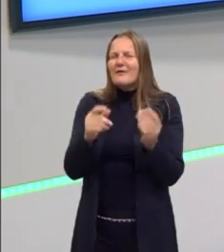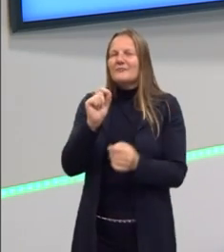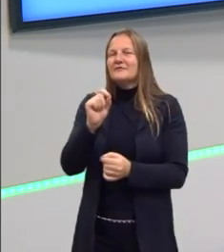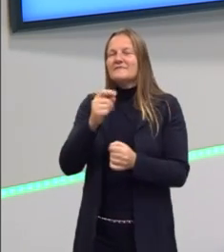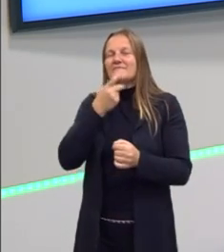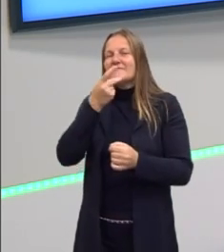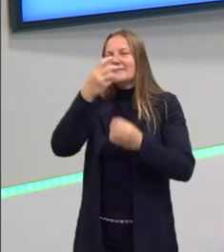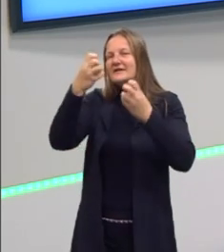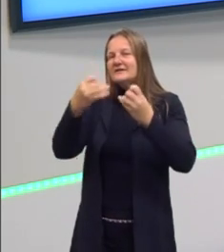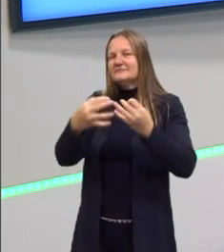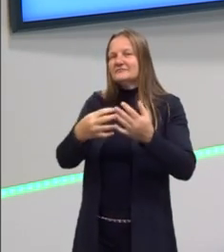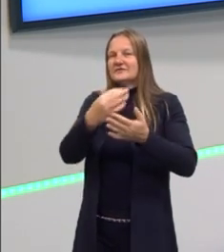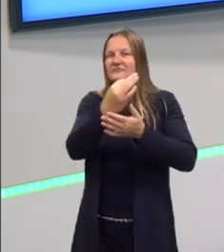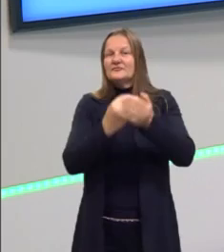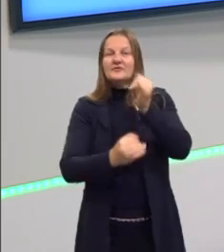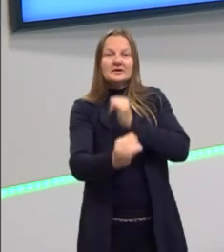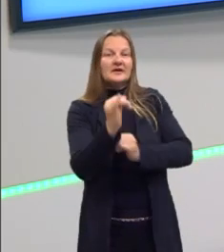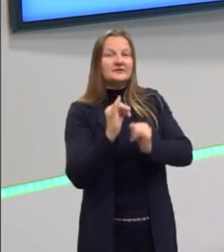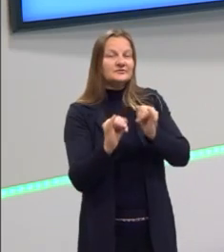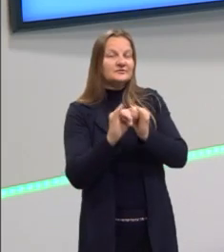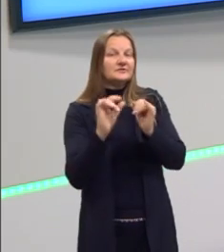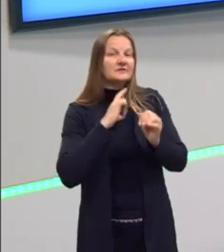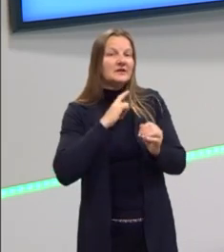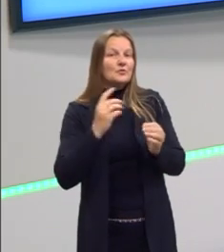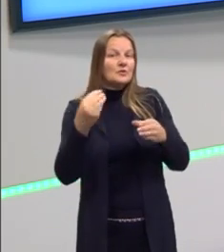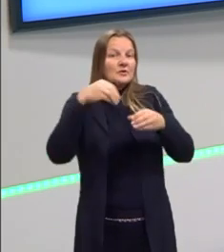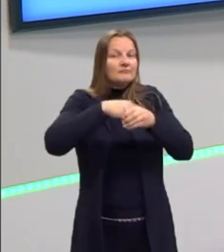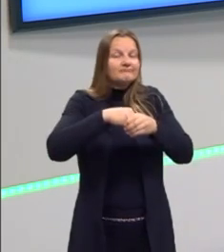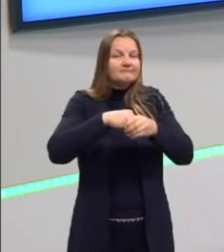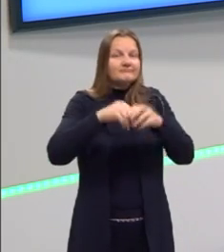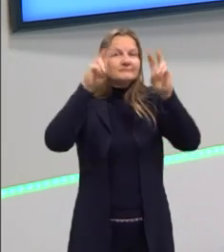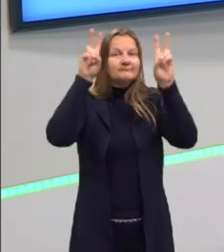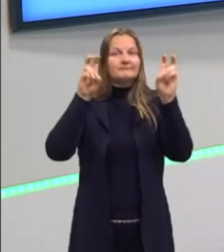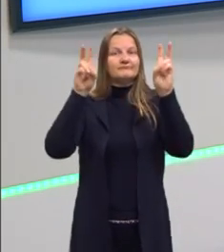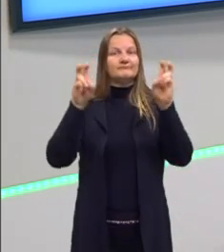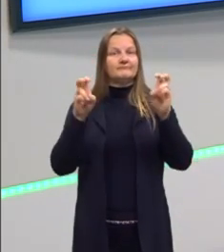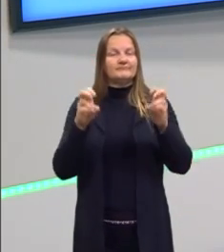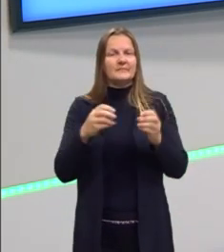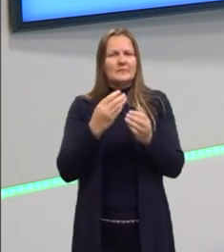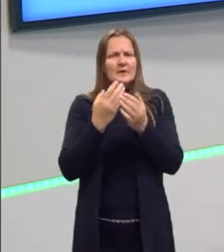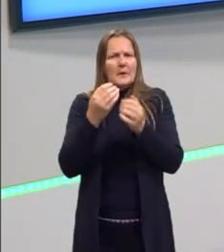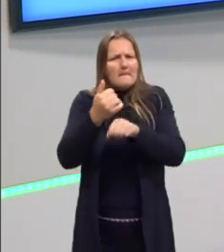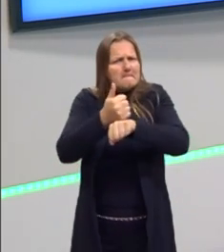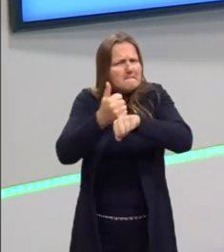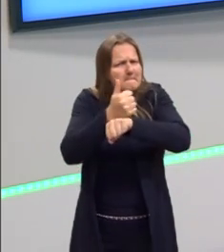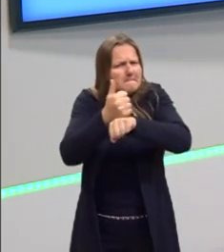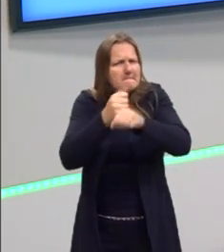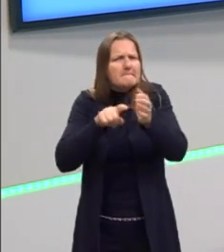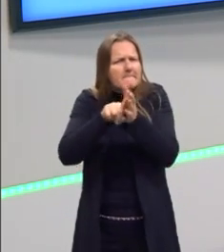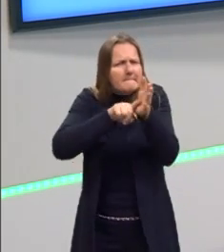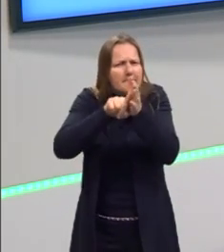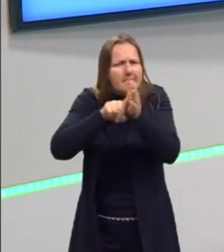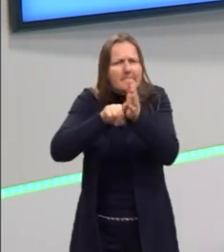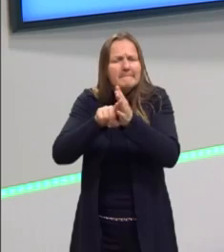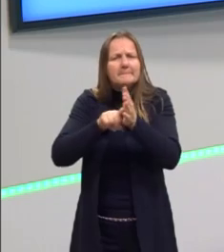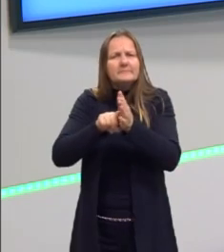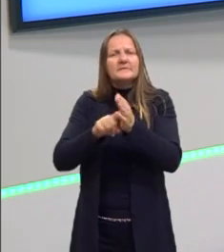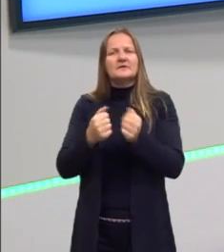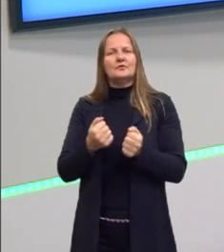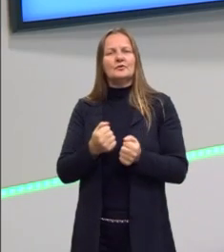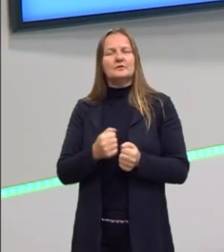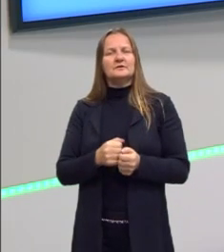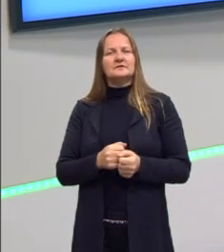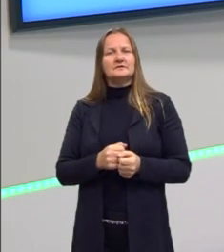fala sobre isso aí na internet? O que as pessoas estudiosas da linguagem ou pessoas